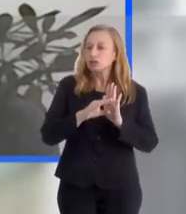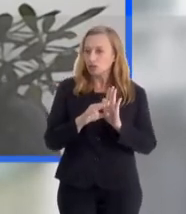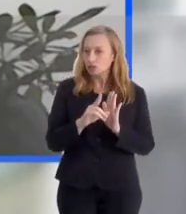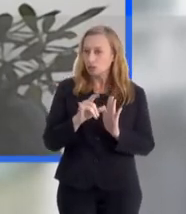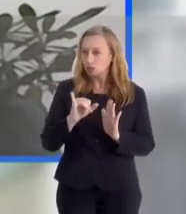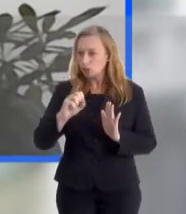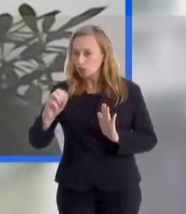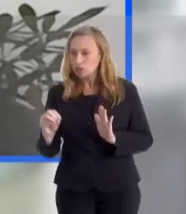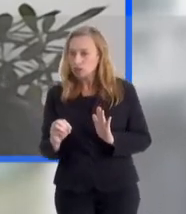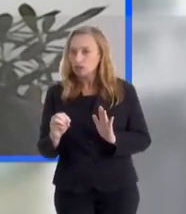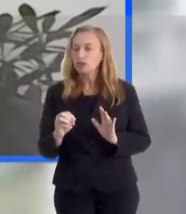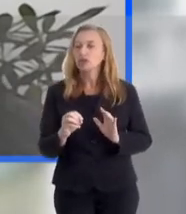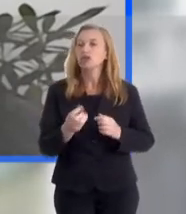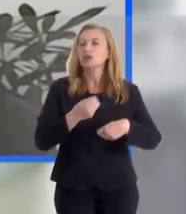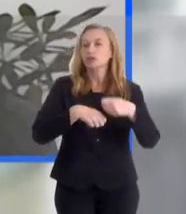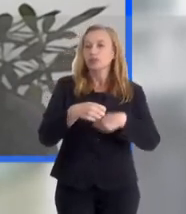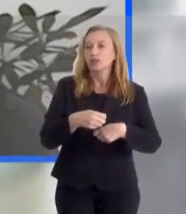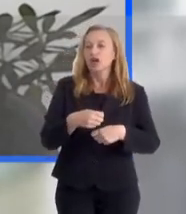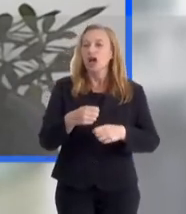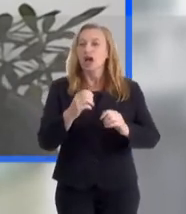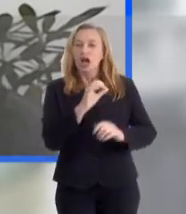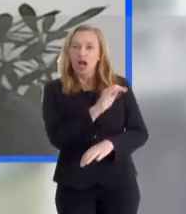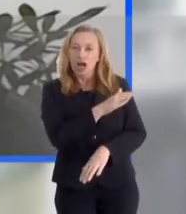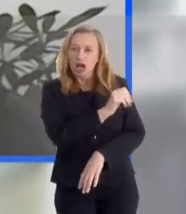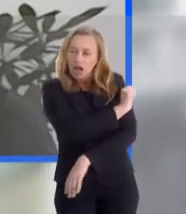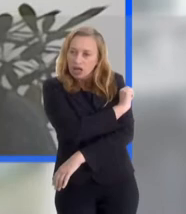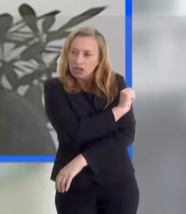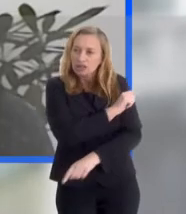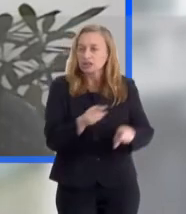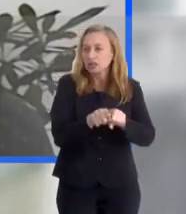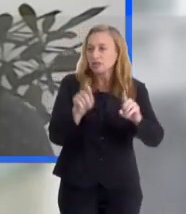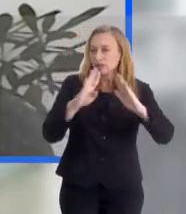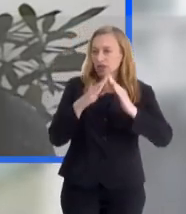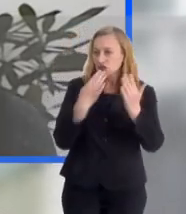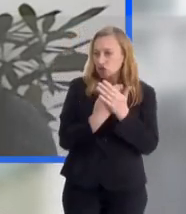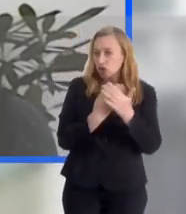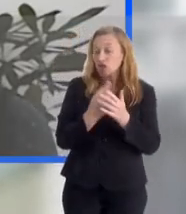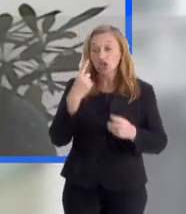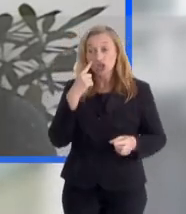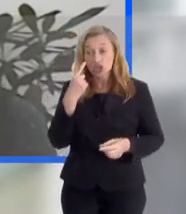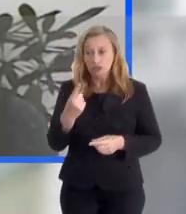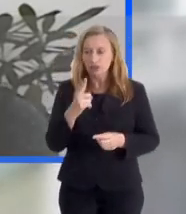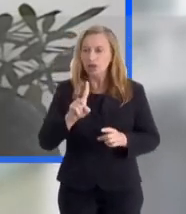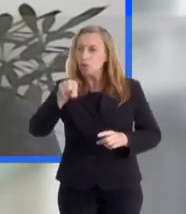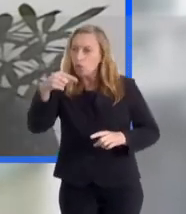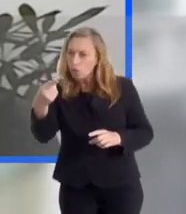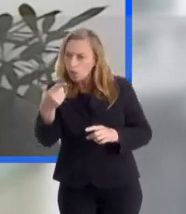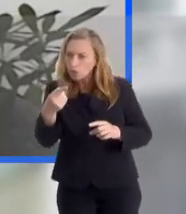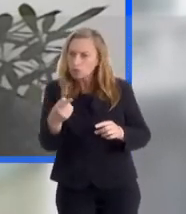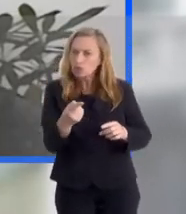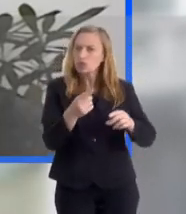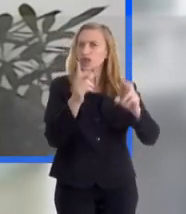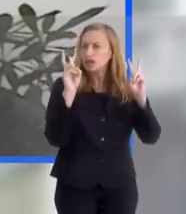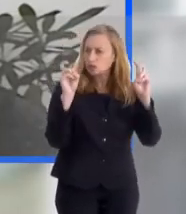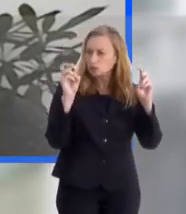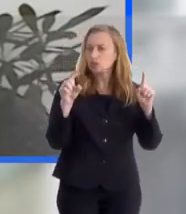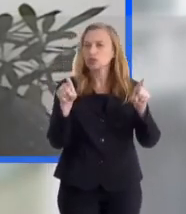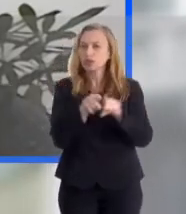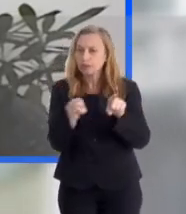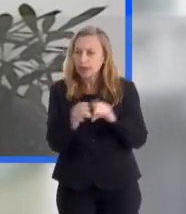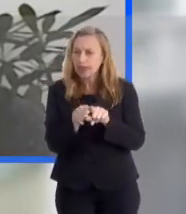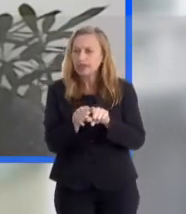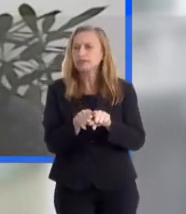socioeconômicos dos alunos e das escolas, porque a gente tinha que isolar outros fatores que interferem no desempenho escolar.